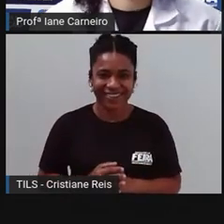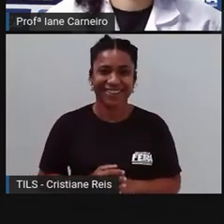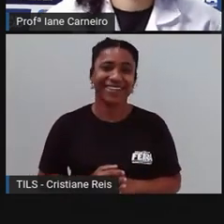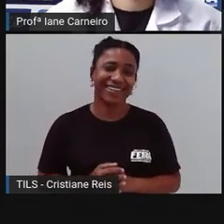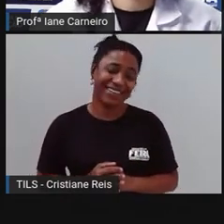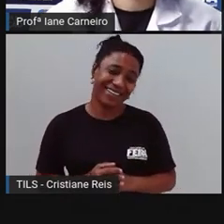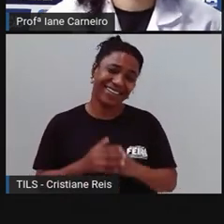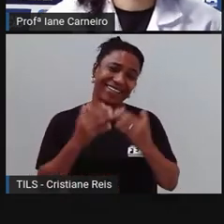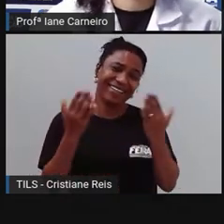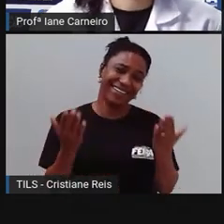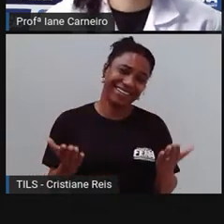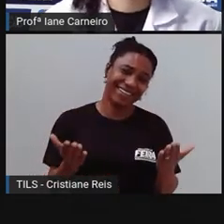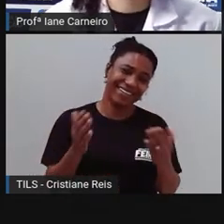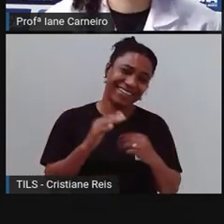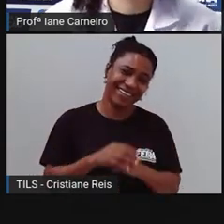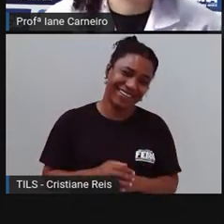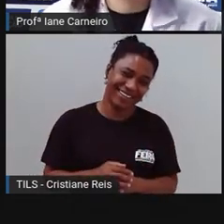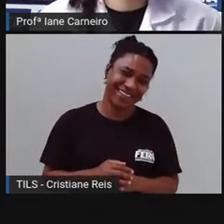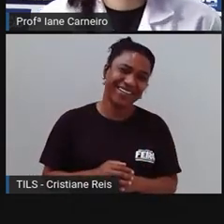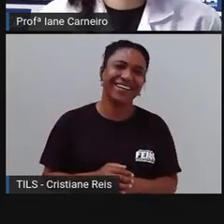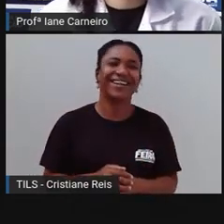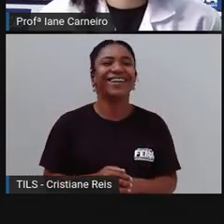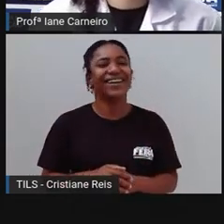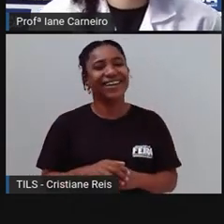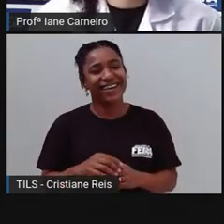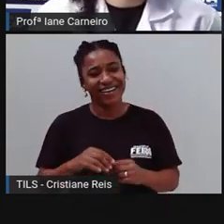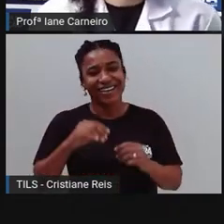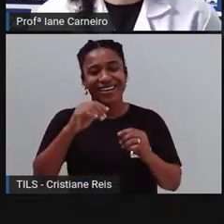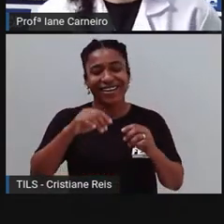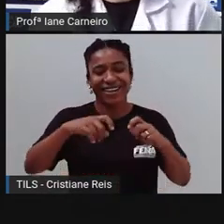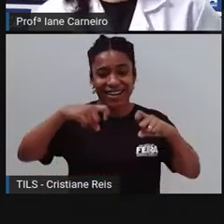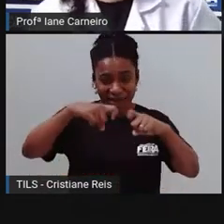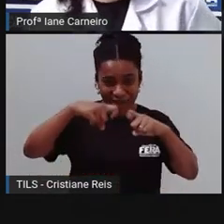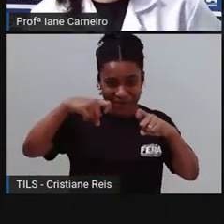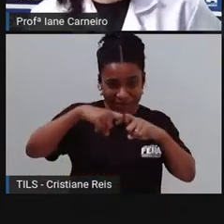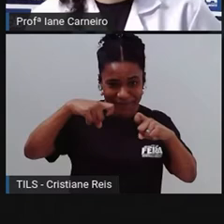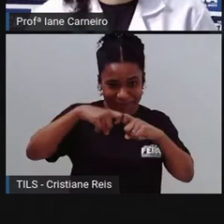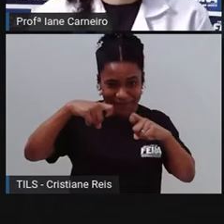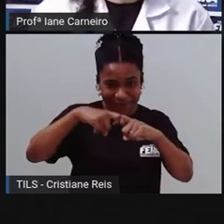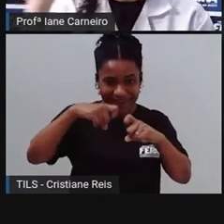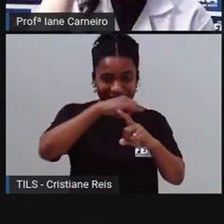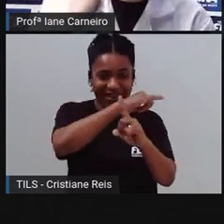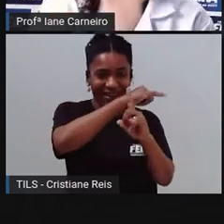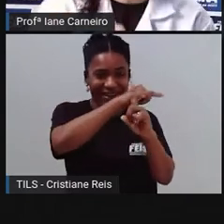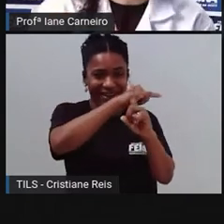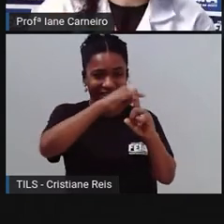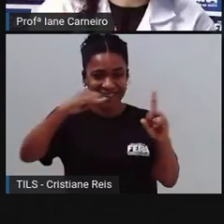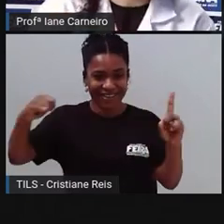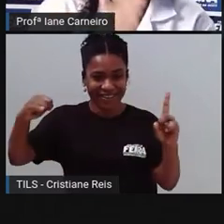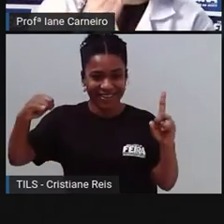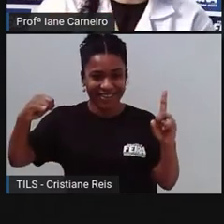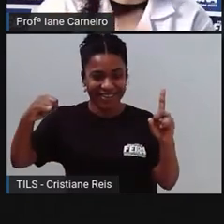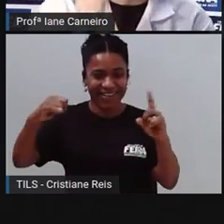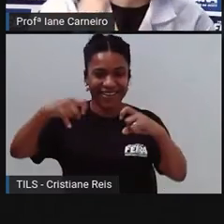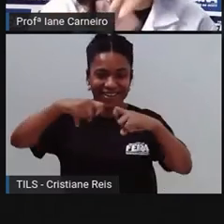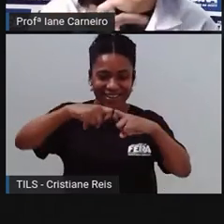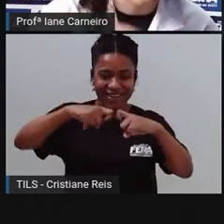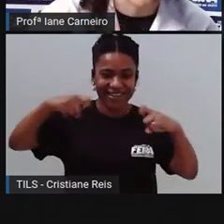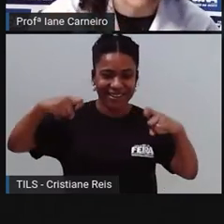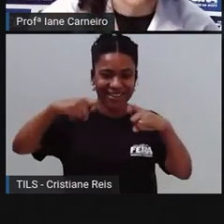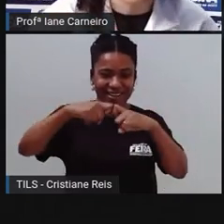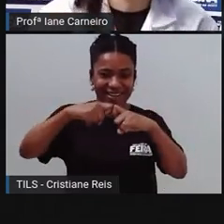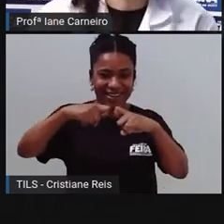meia, meia, a metade de uma meia. Ó, esse meia aqui, quer dizer que é a metade, é meia de